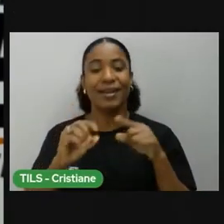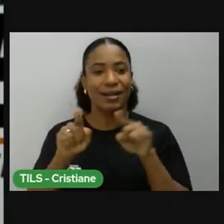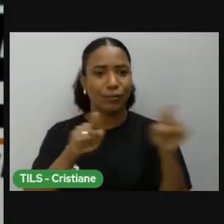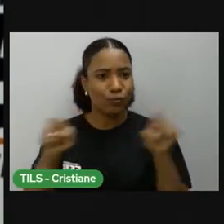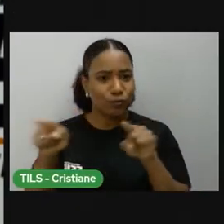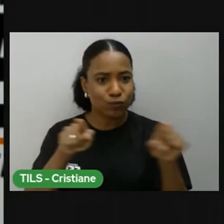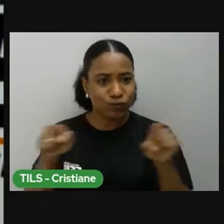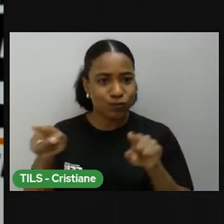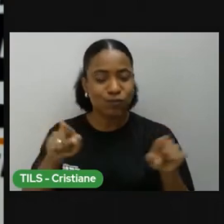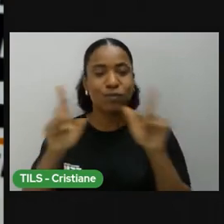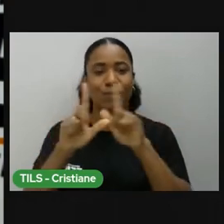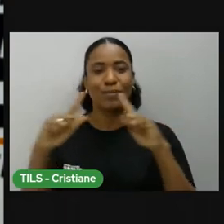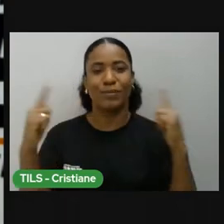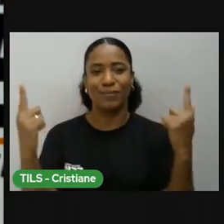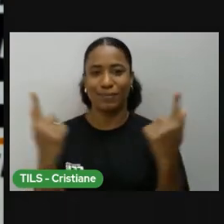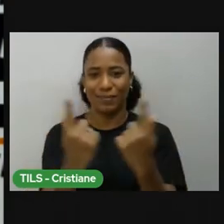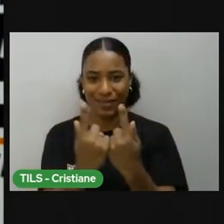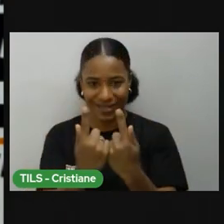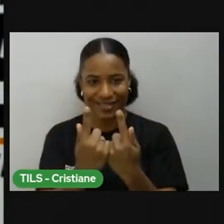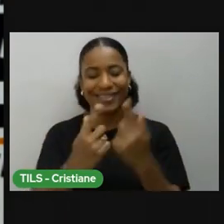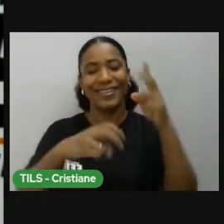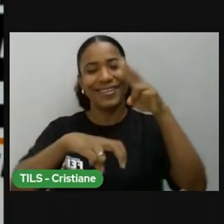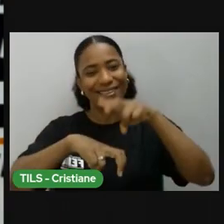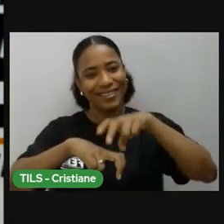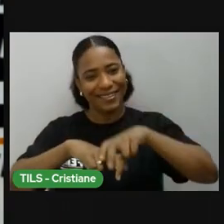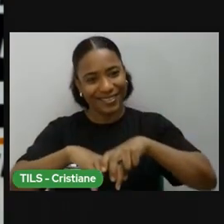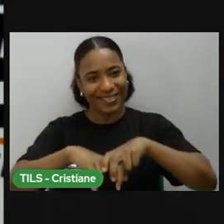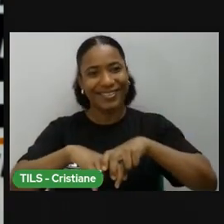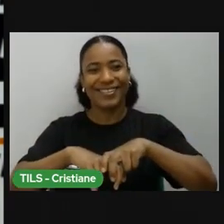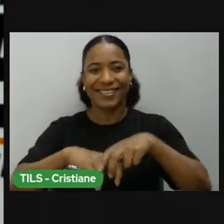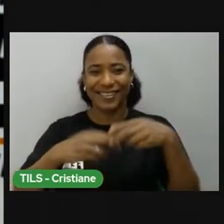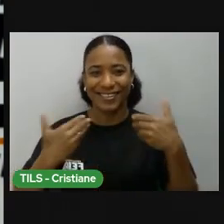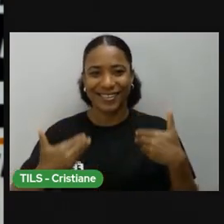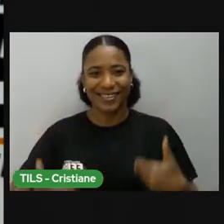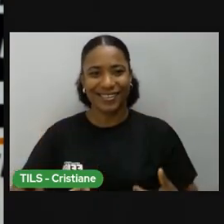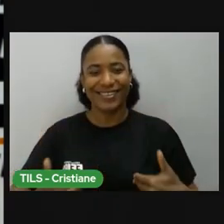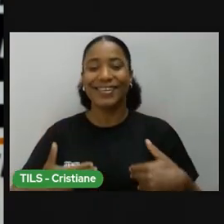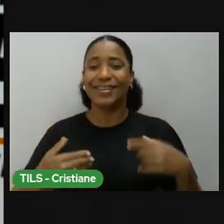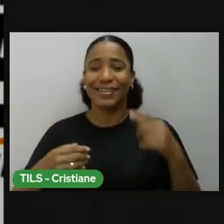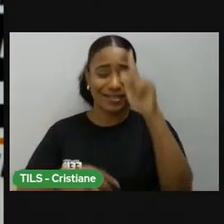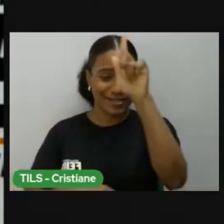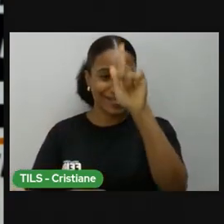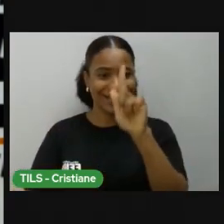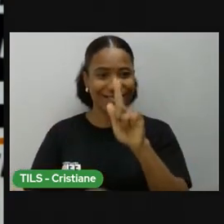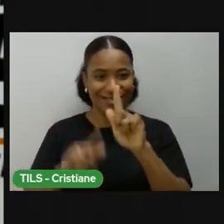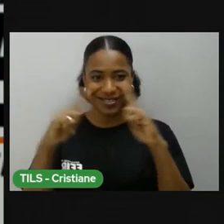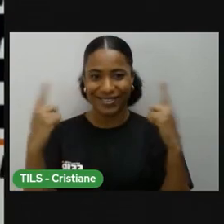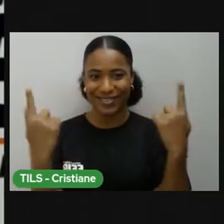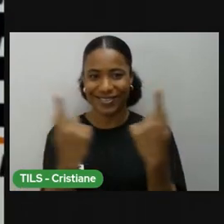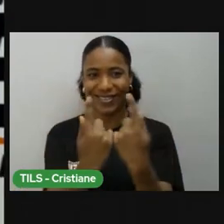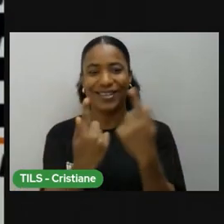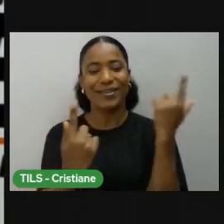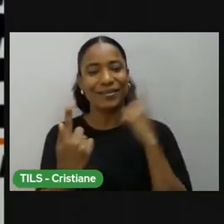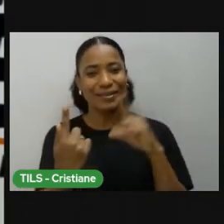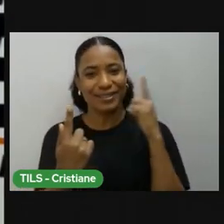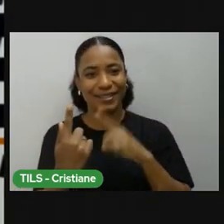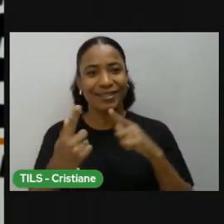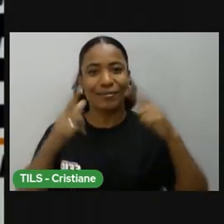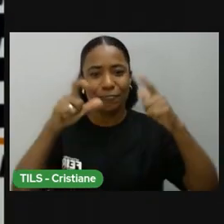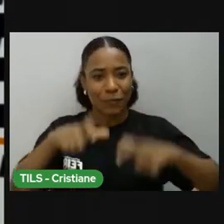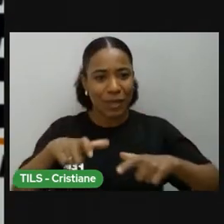ponto do planeta, inclusive esse que eu estou sentada agora, tem uma coordenada geográfica para poder dizer, para me localizar.